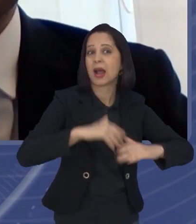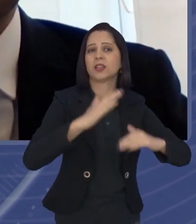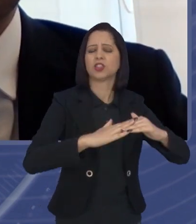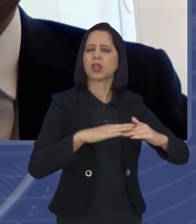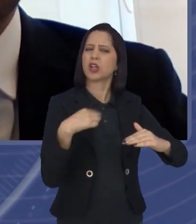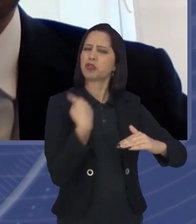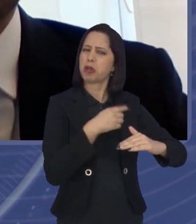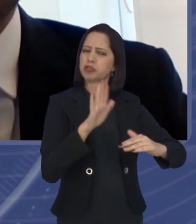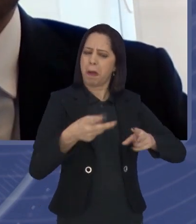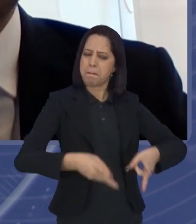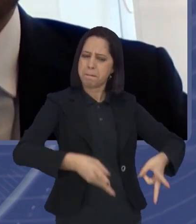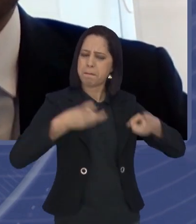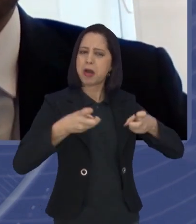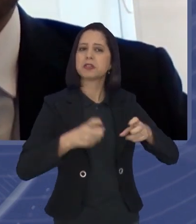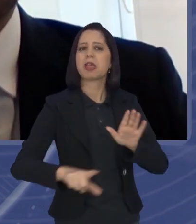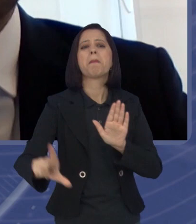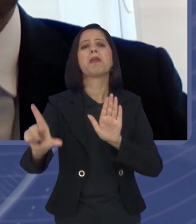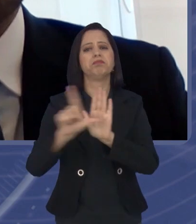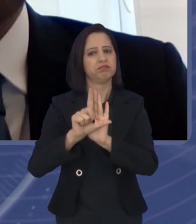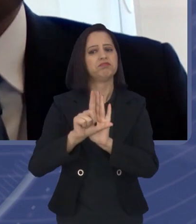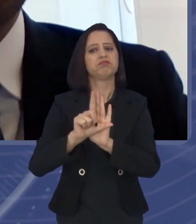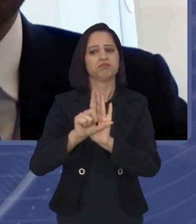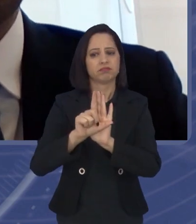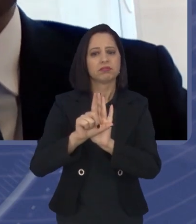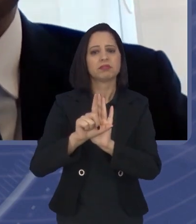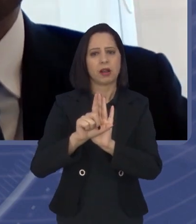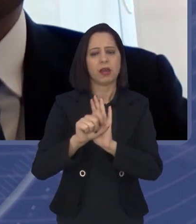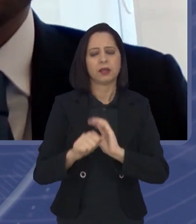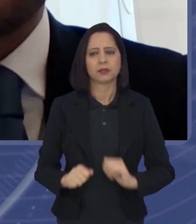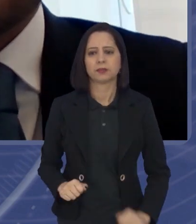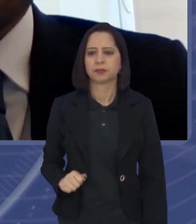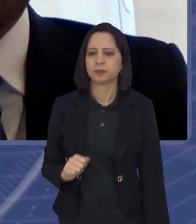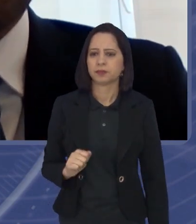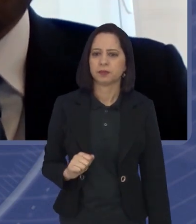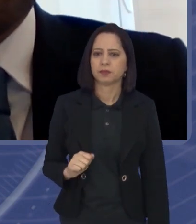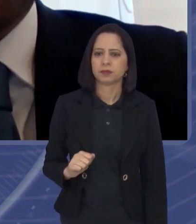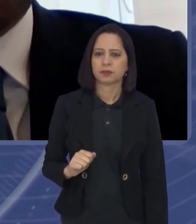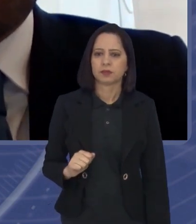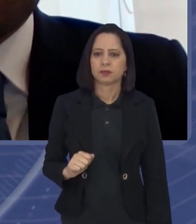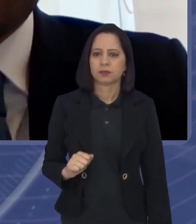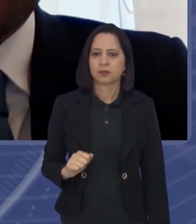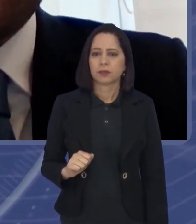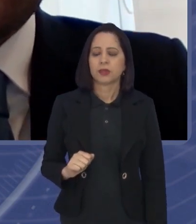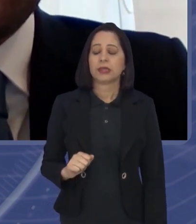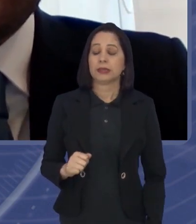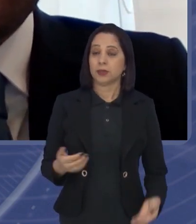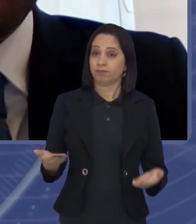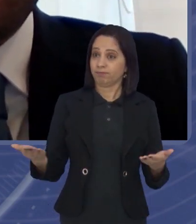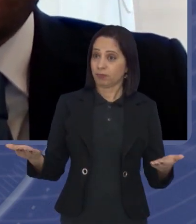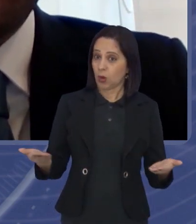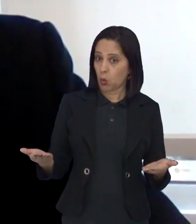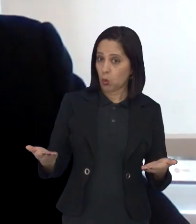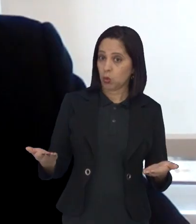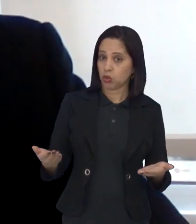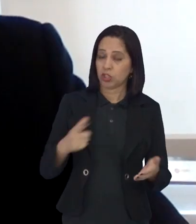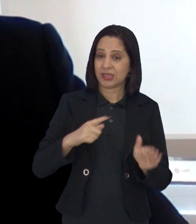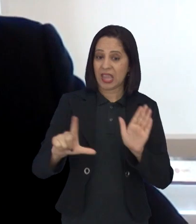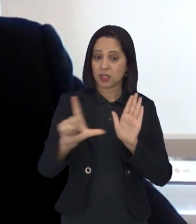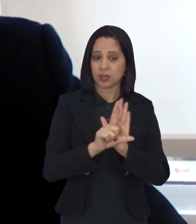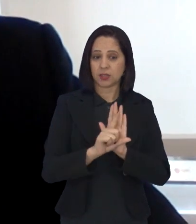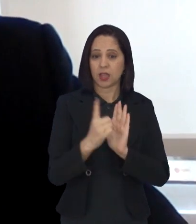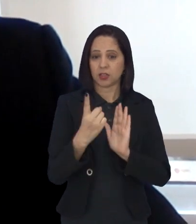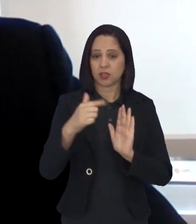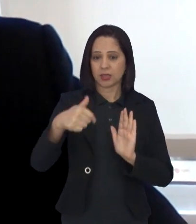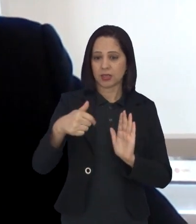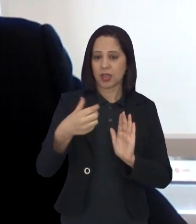sentir alguns efeitos com essa lei? Hoje, a gente tem a Lei 17